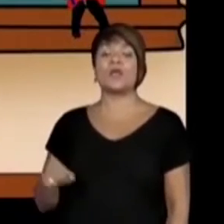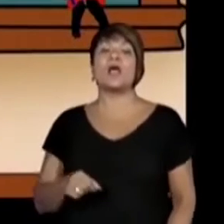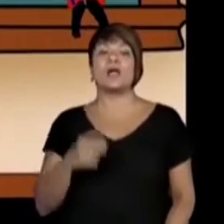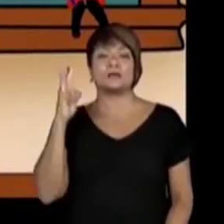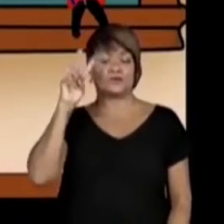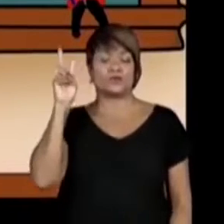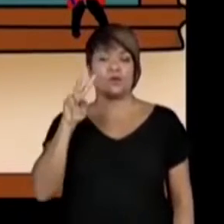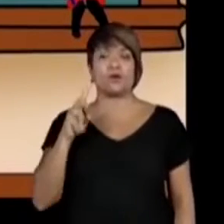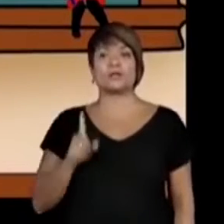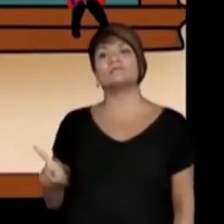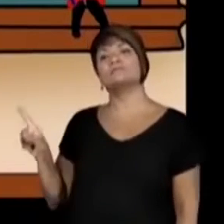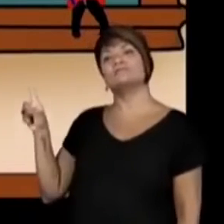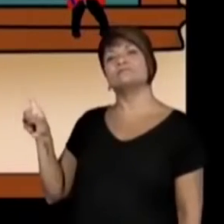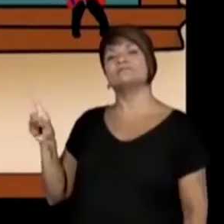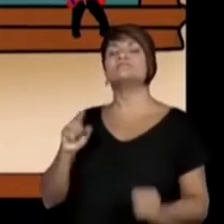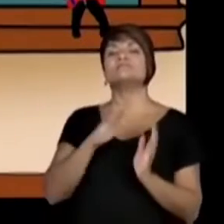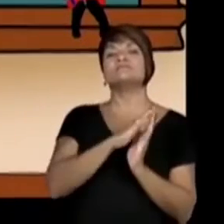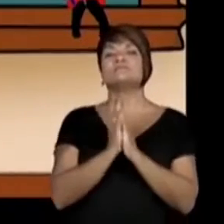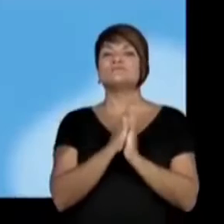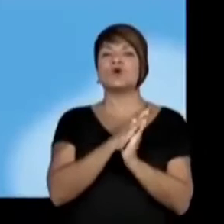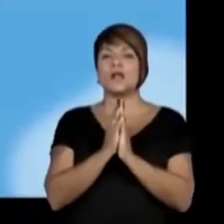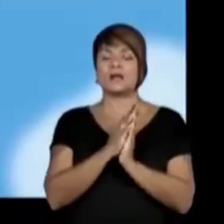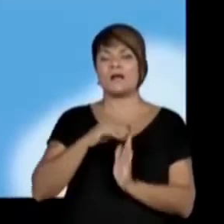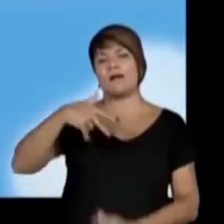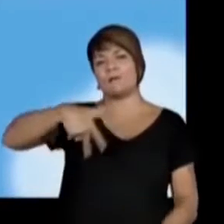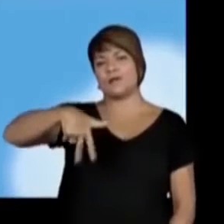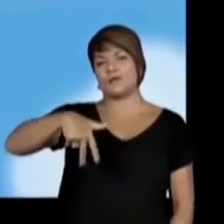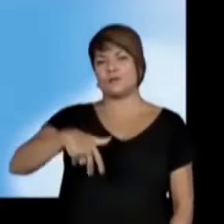essa boneca preta que tem um significado enorme.